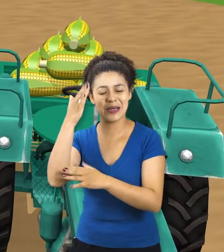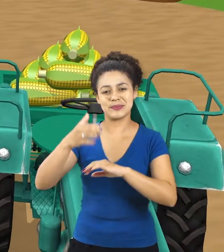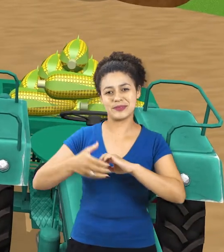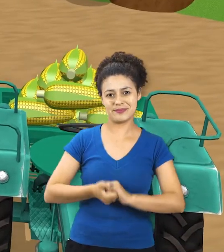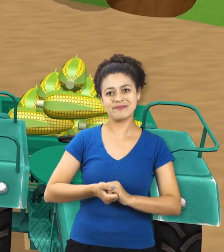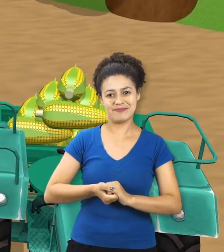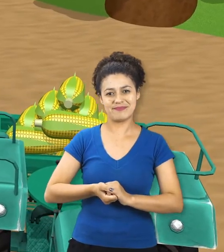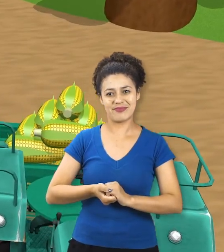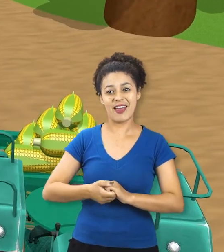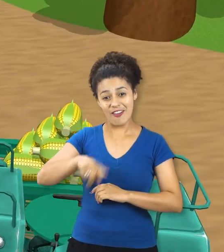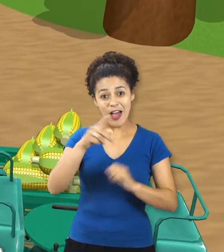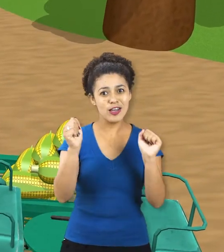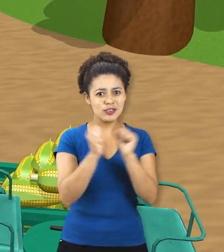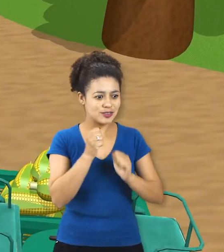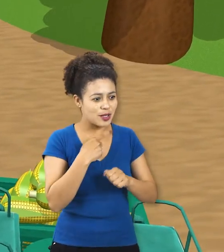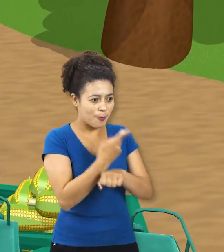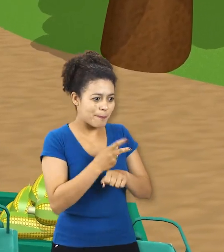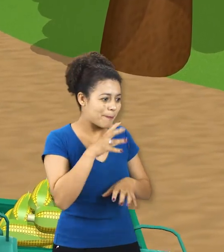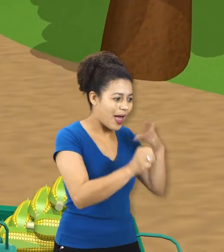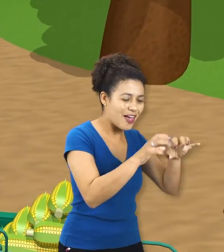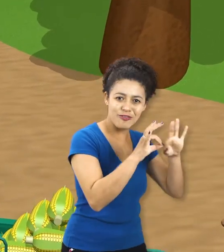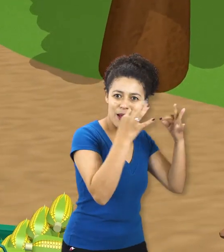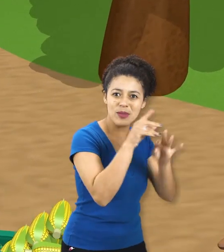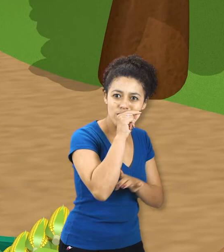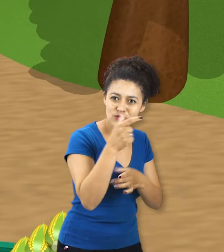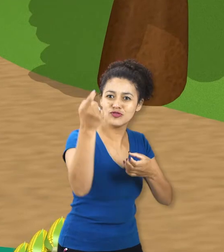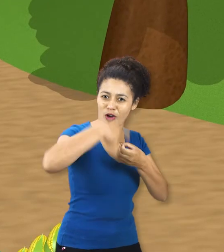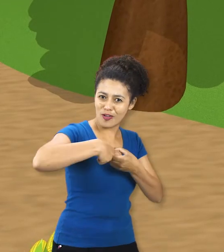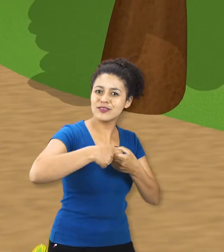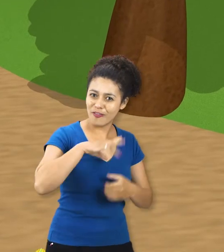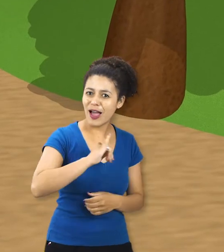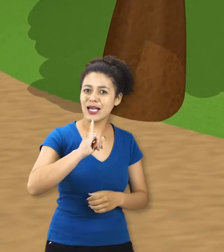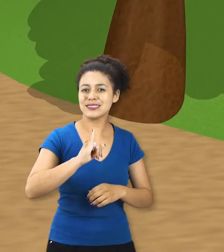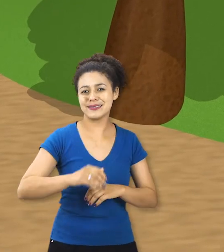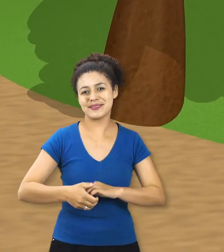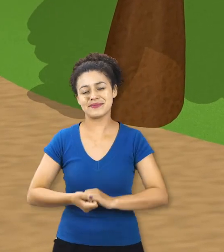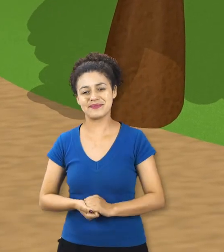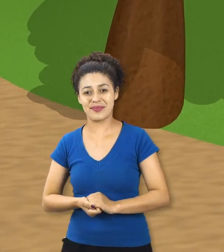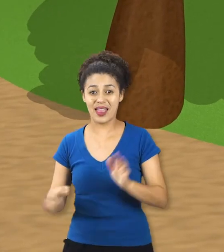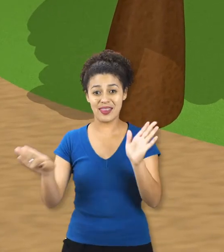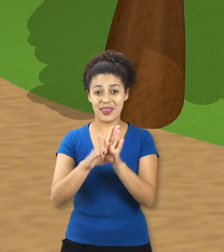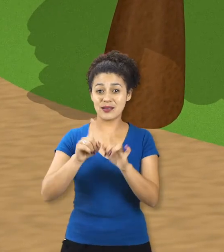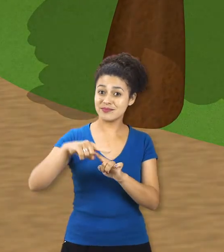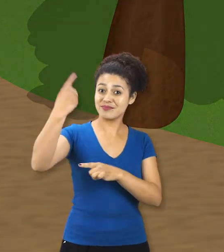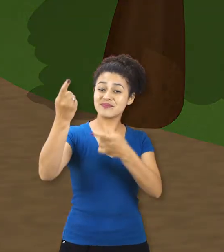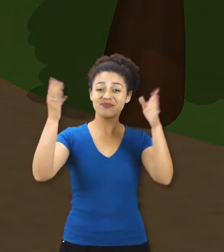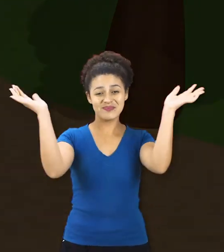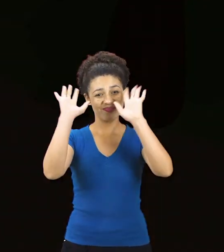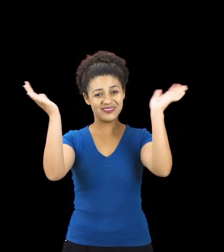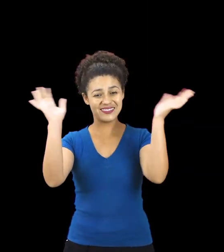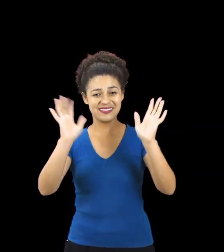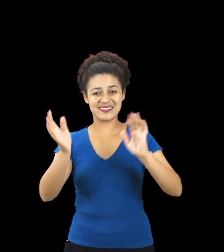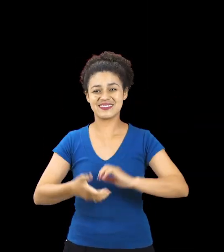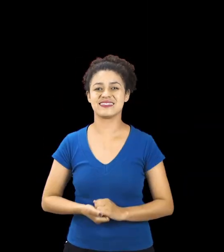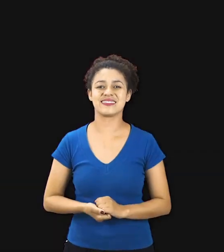Vai lá, seu Ernesto! Traz essa família de volta! Até a próxima, pessoal! Tchau, tchau!